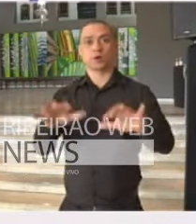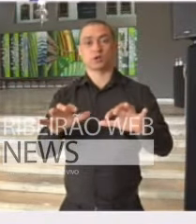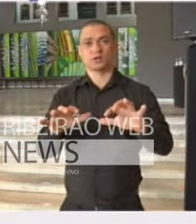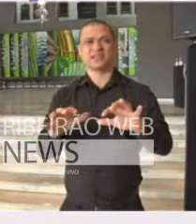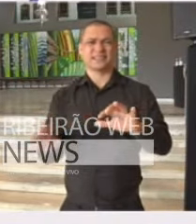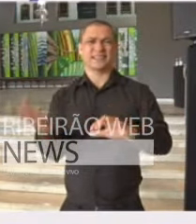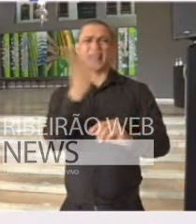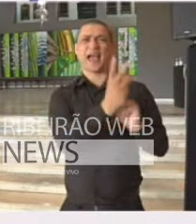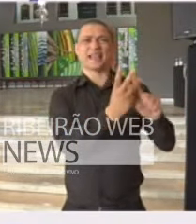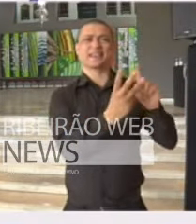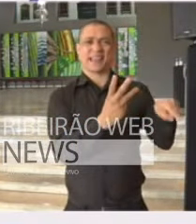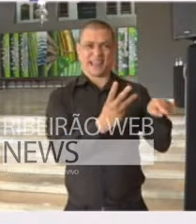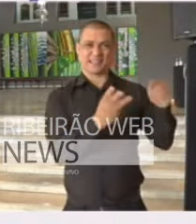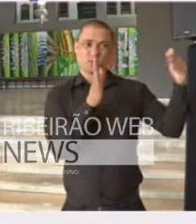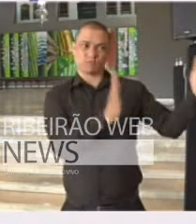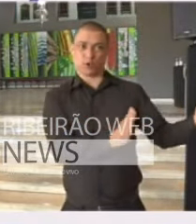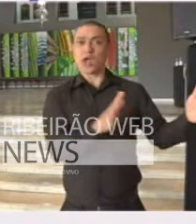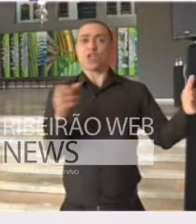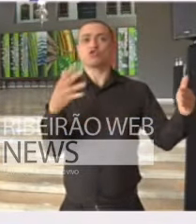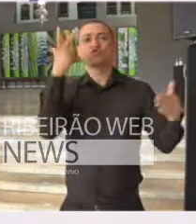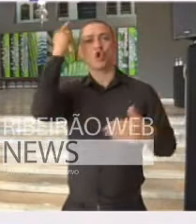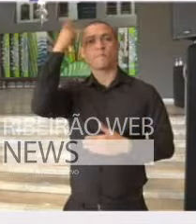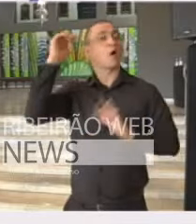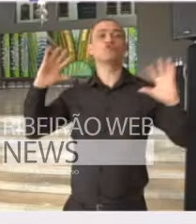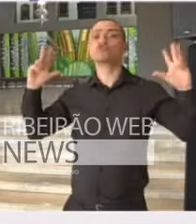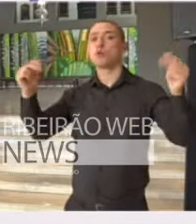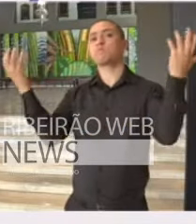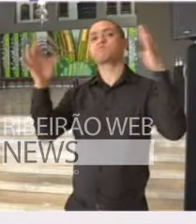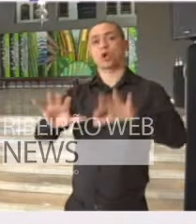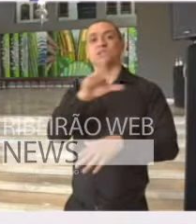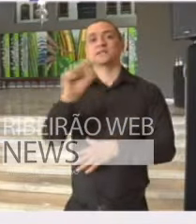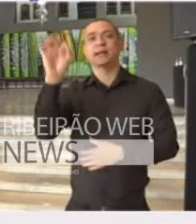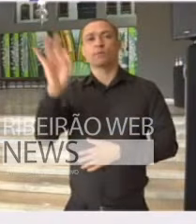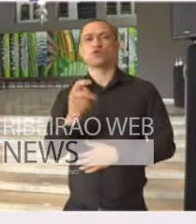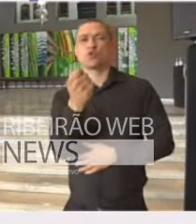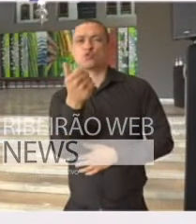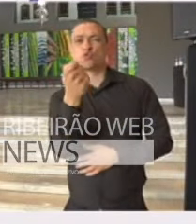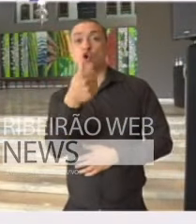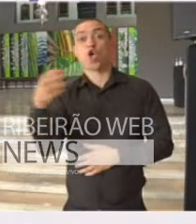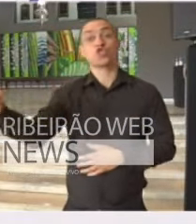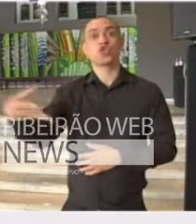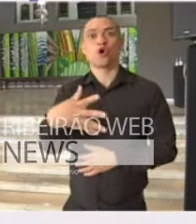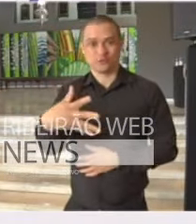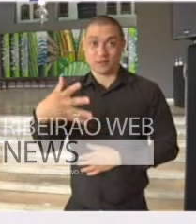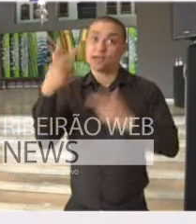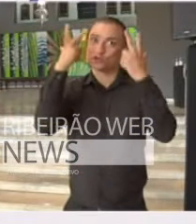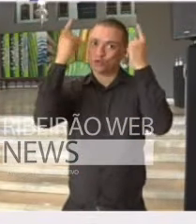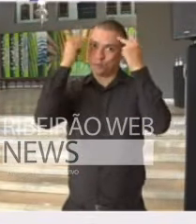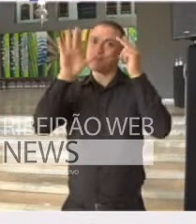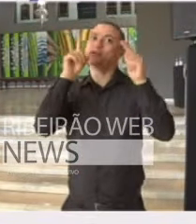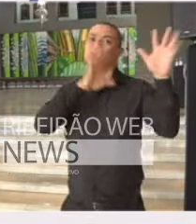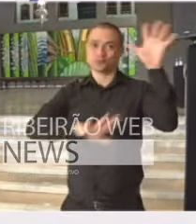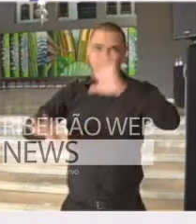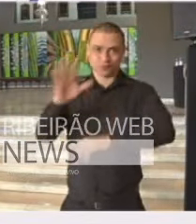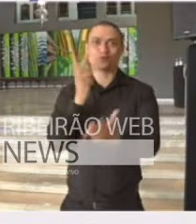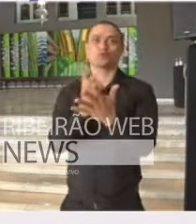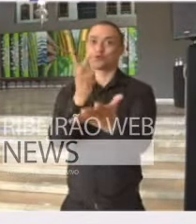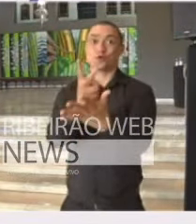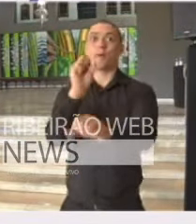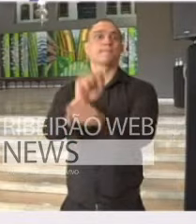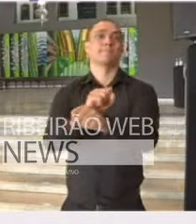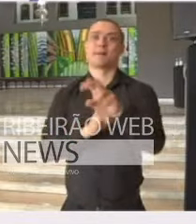etapa 3 é o novo normal, é quando todos já retornaram à escola e nós estamos próximos deste novo normal, com os novos cuidados, com os novos